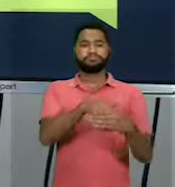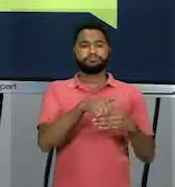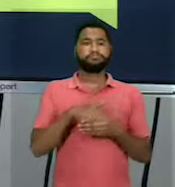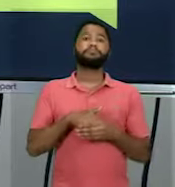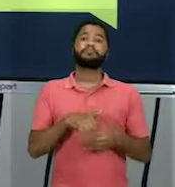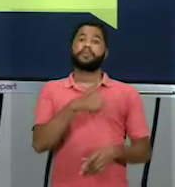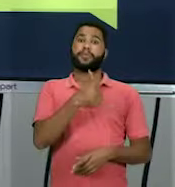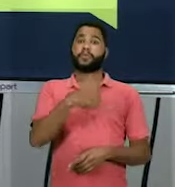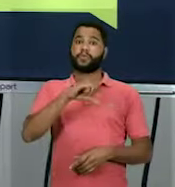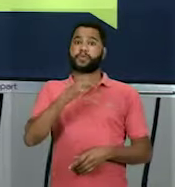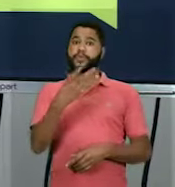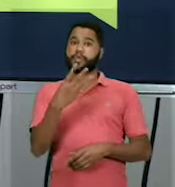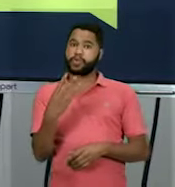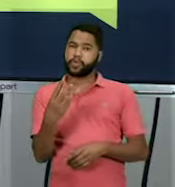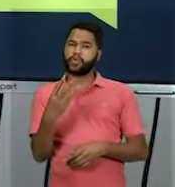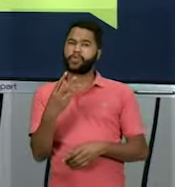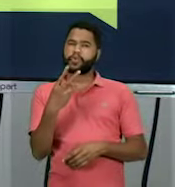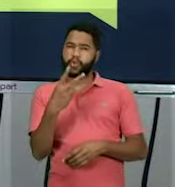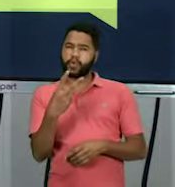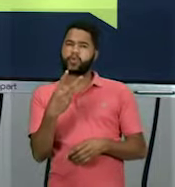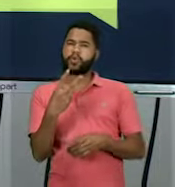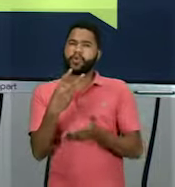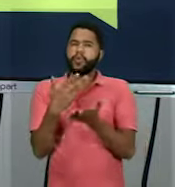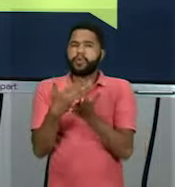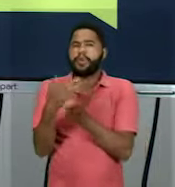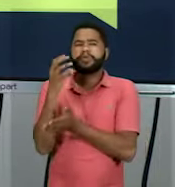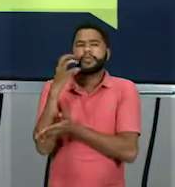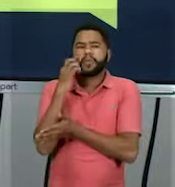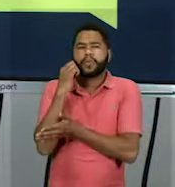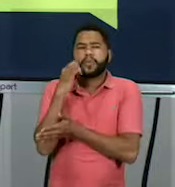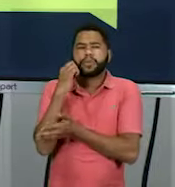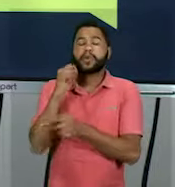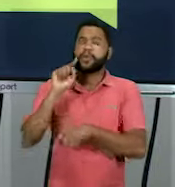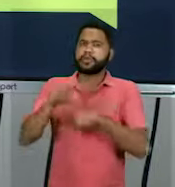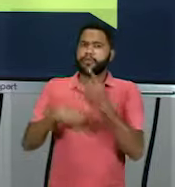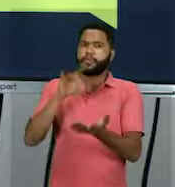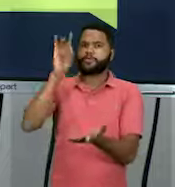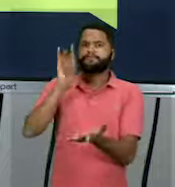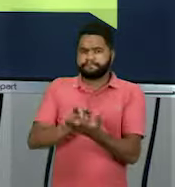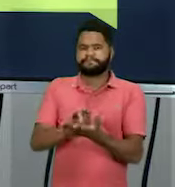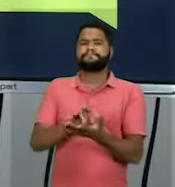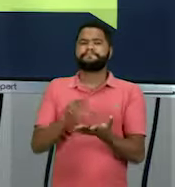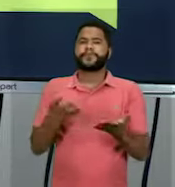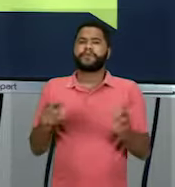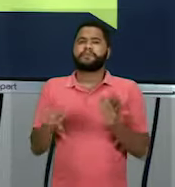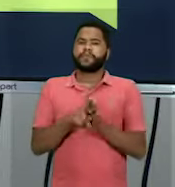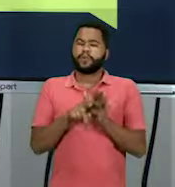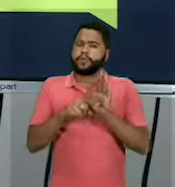passa a entrar dentro da constituição, né, explicitando ali uma